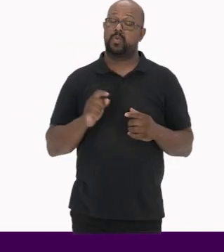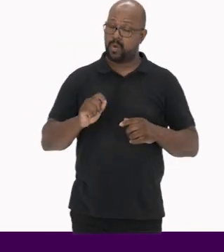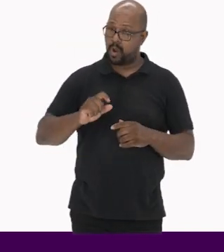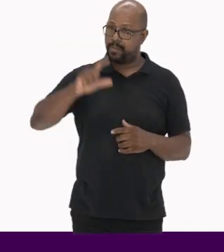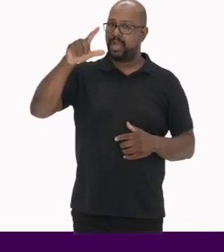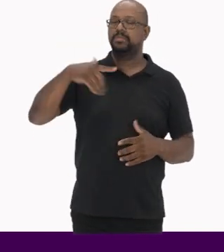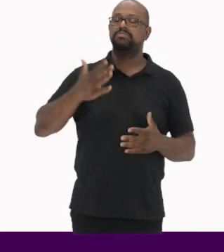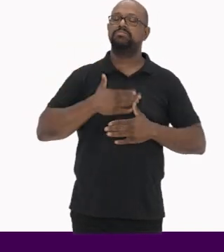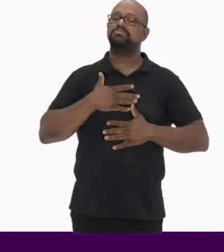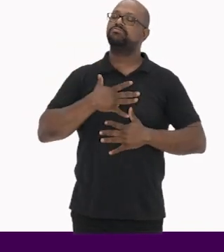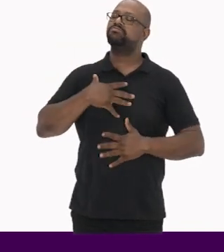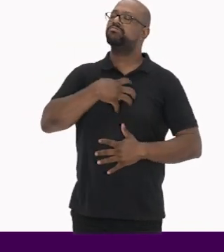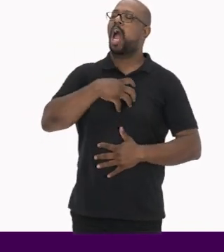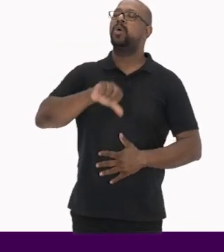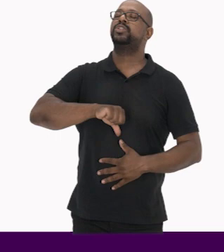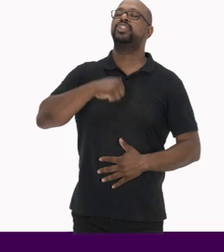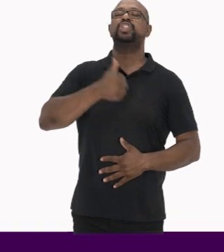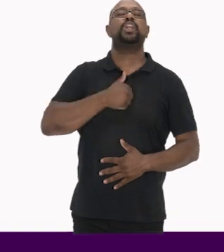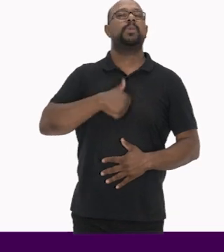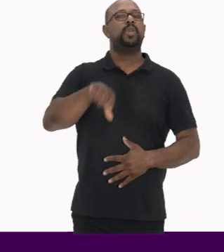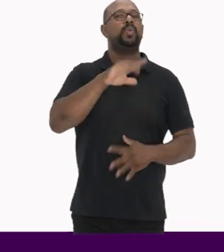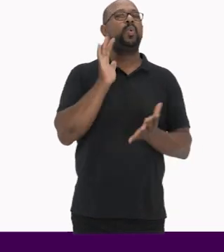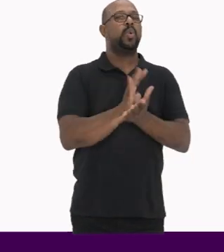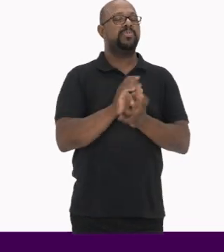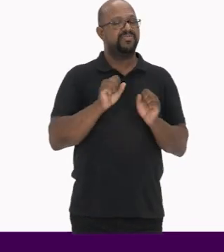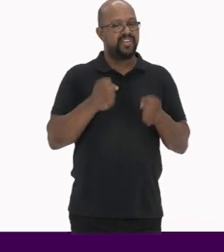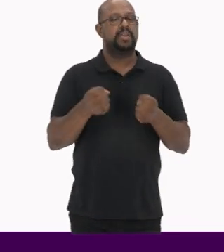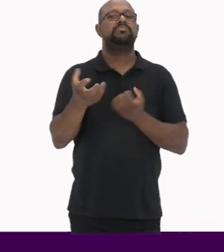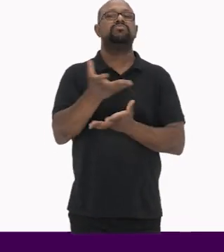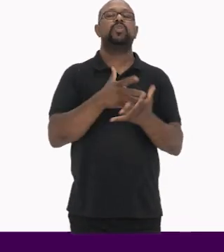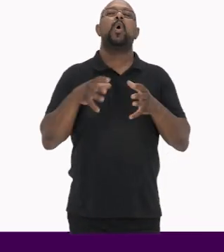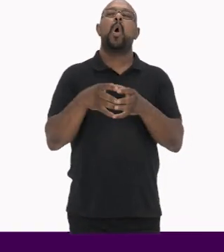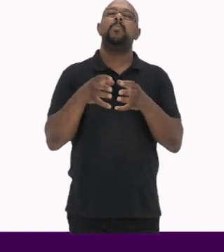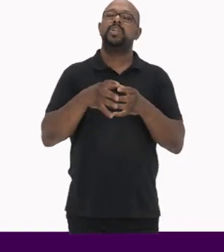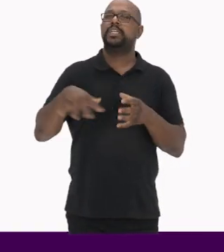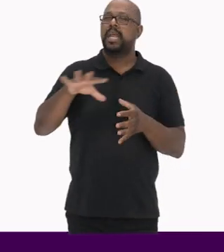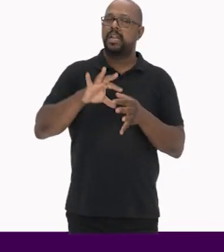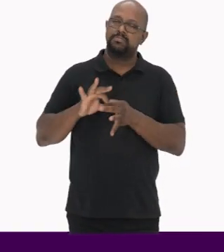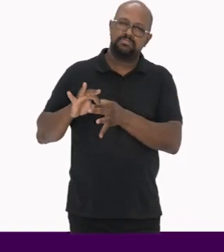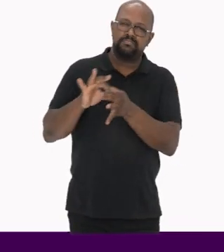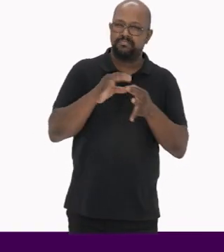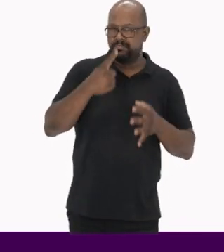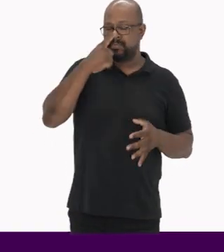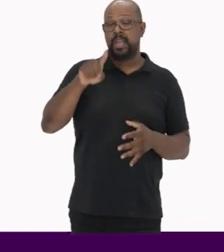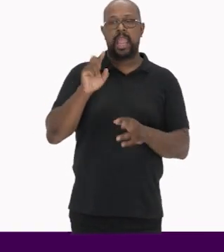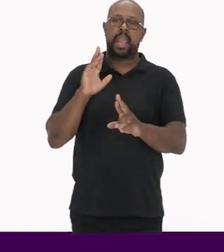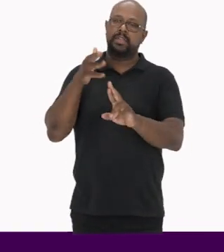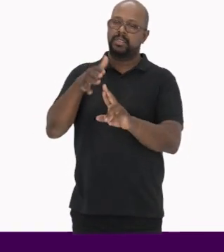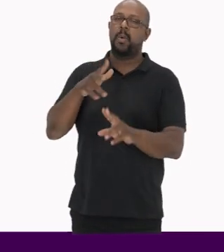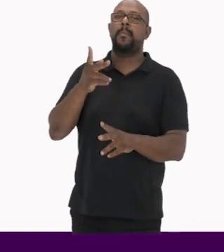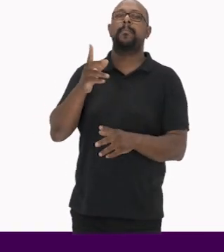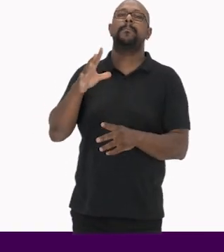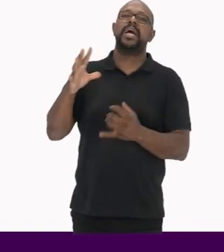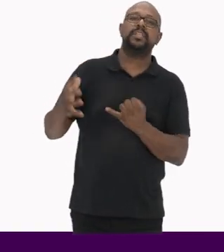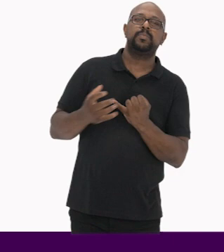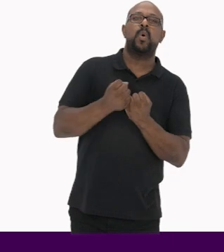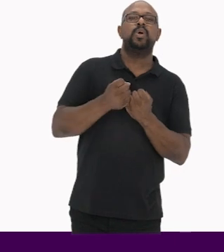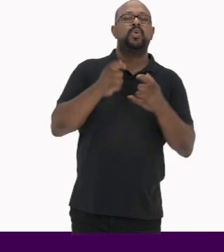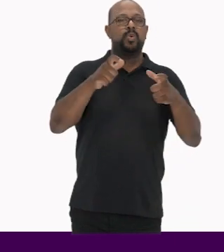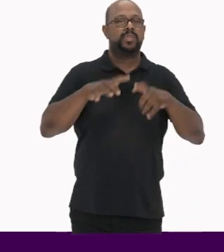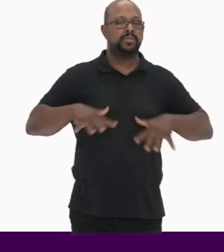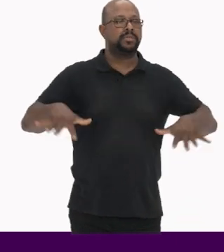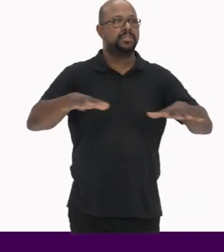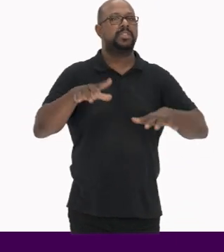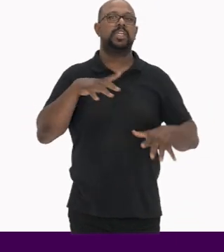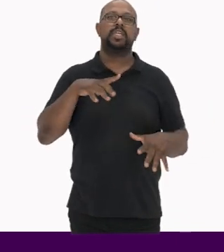O aumento da autoestima dos grupos E o fortalecimento dos vínculos comunitários Em relação ao patrimônio e ao território